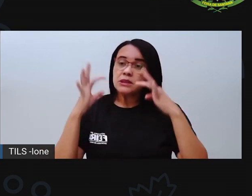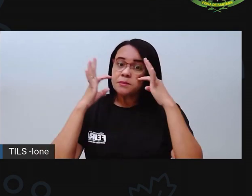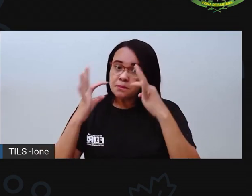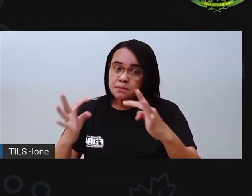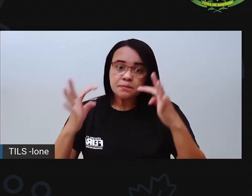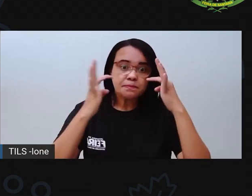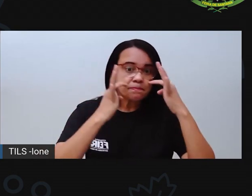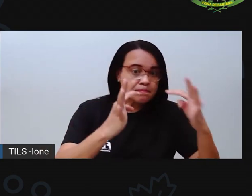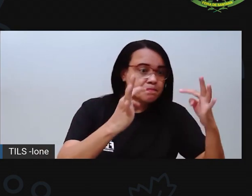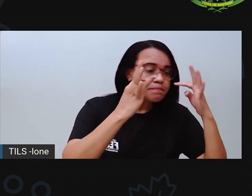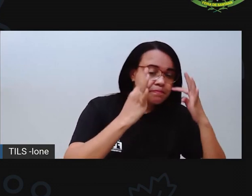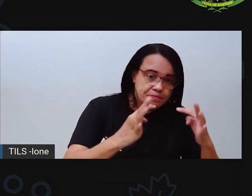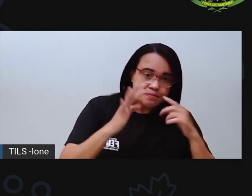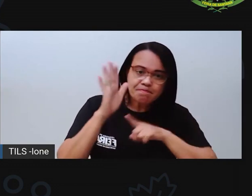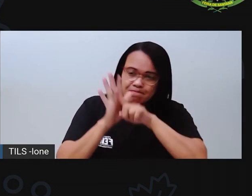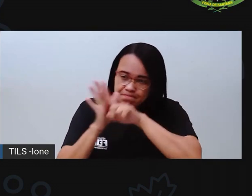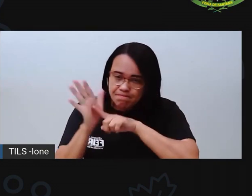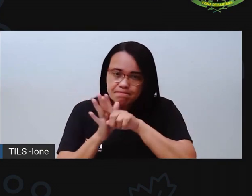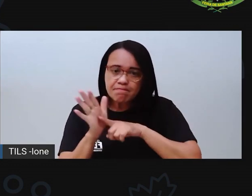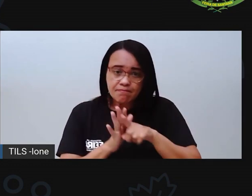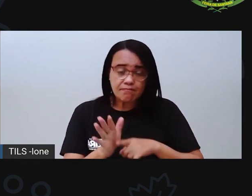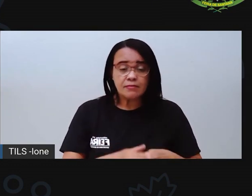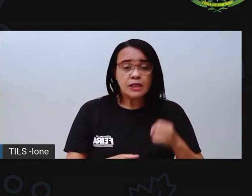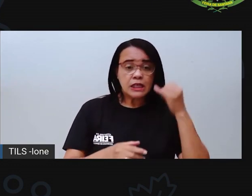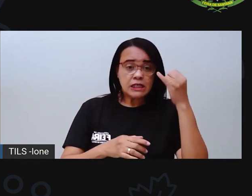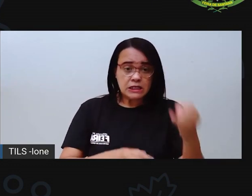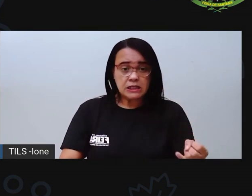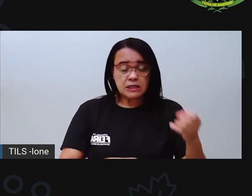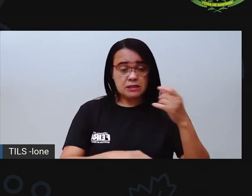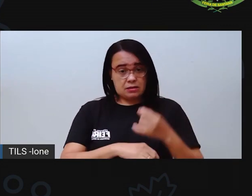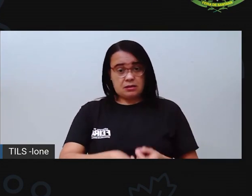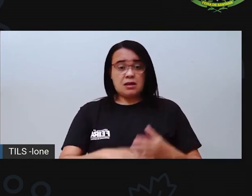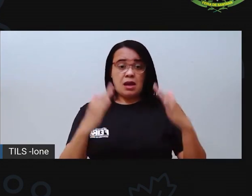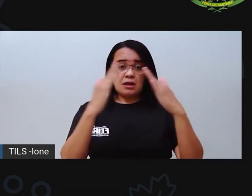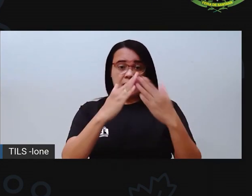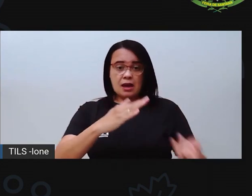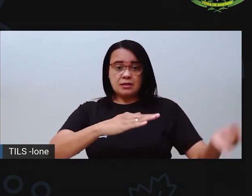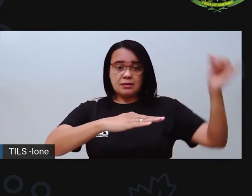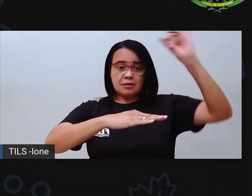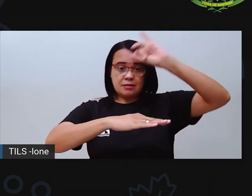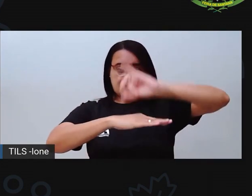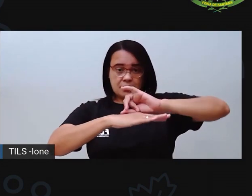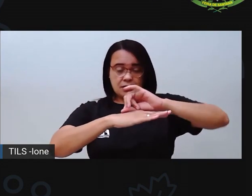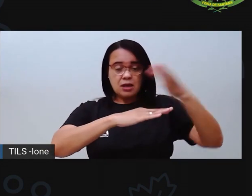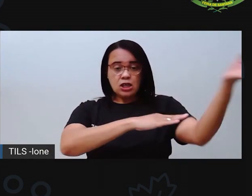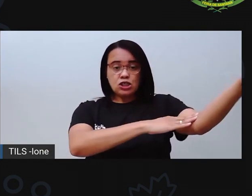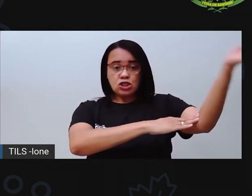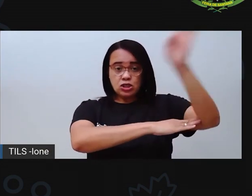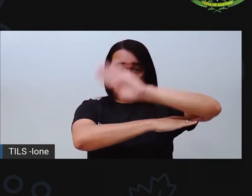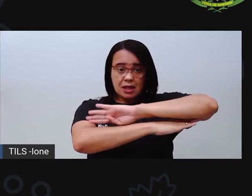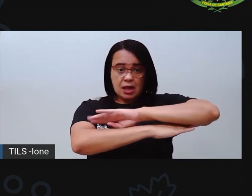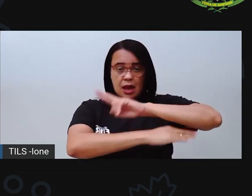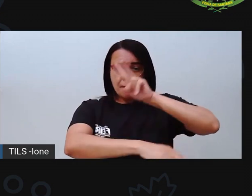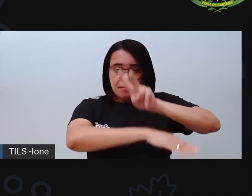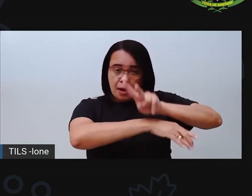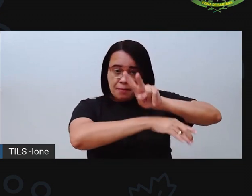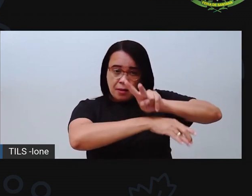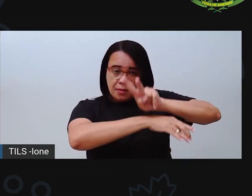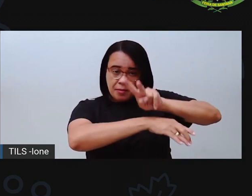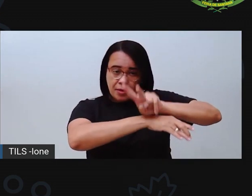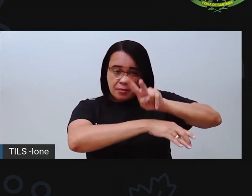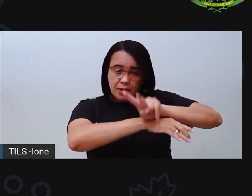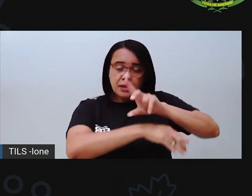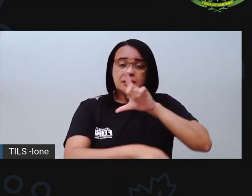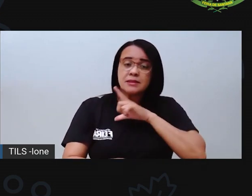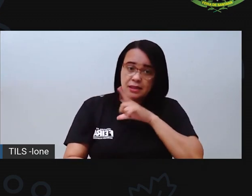janela e é de andar. Observar como é que tá essa janela. Se está com proteção. Também conversar com a mamãe e o papai